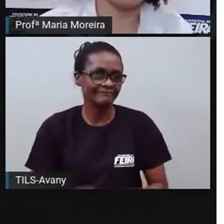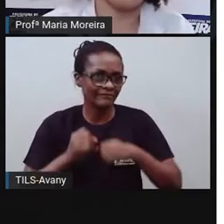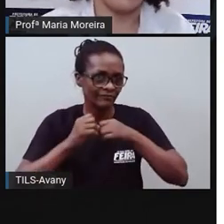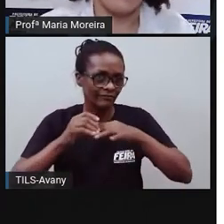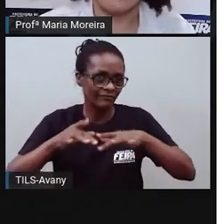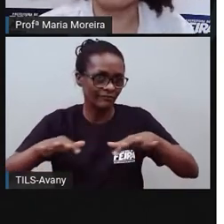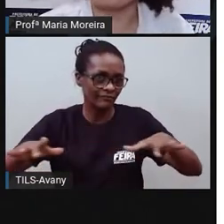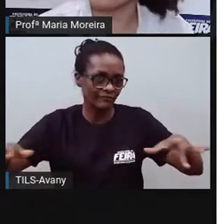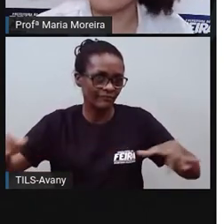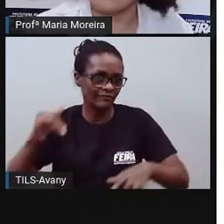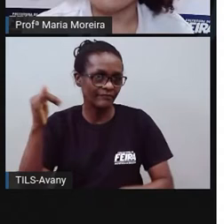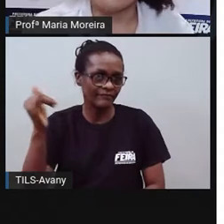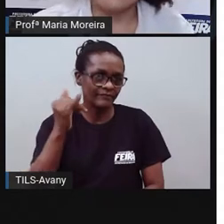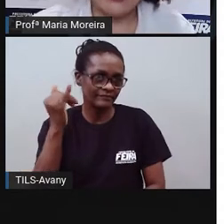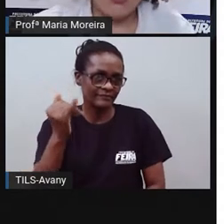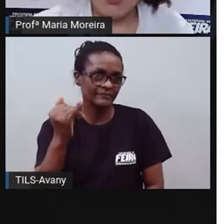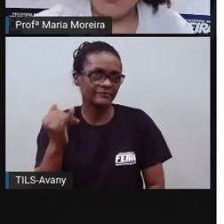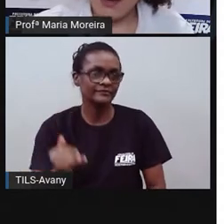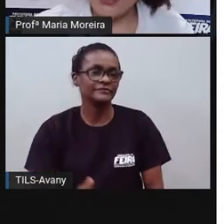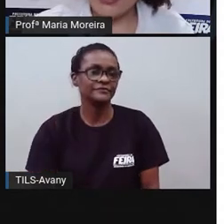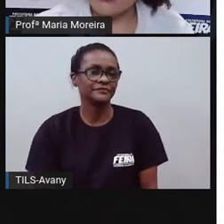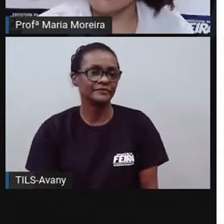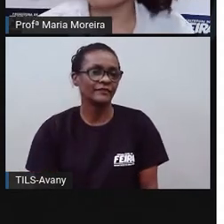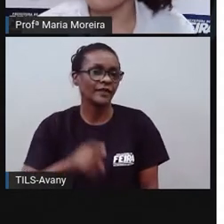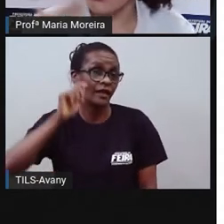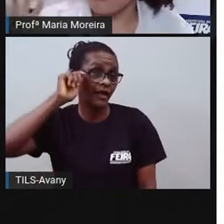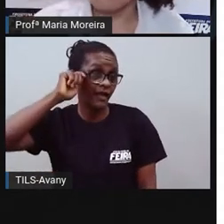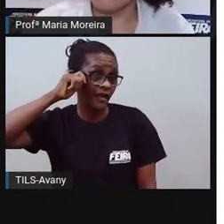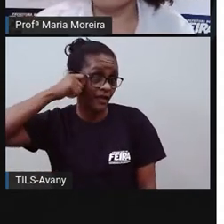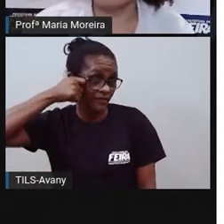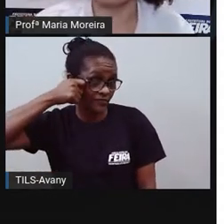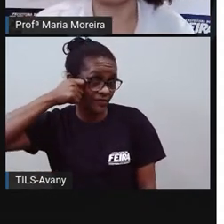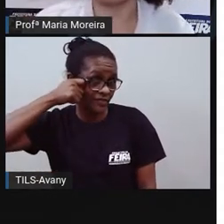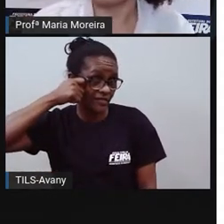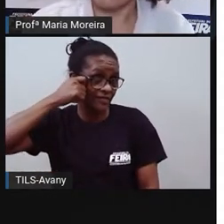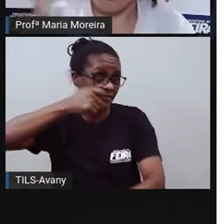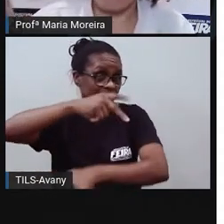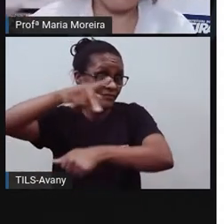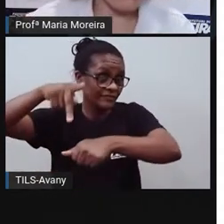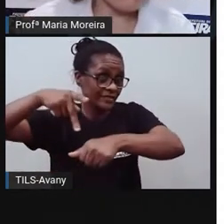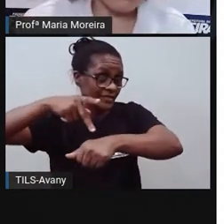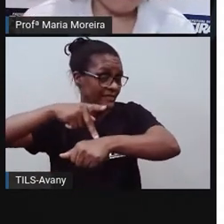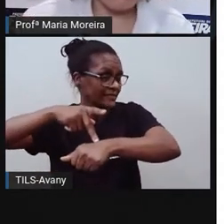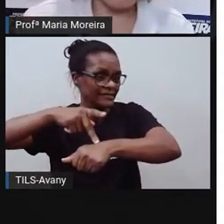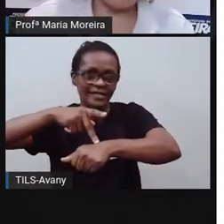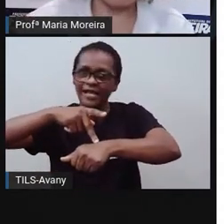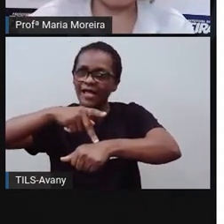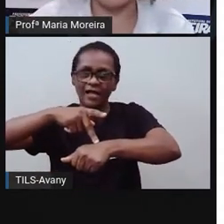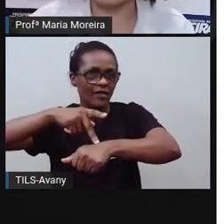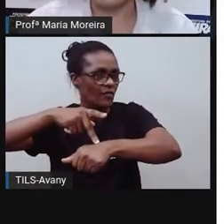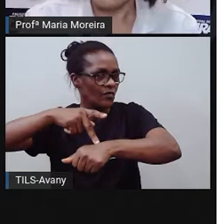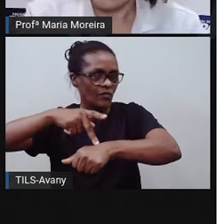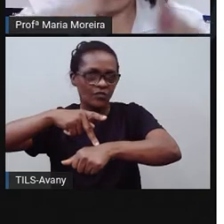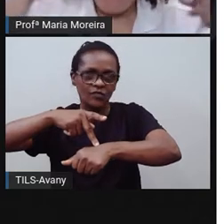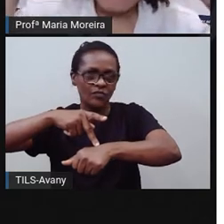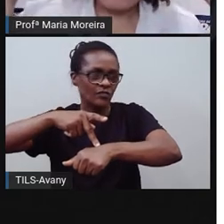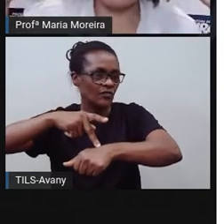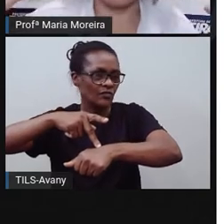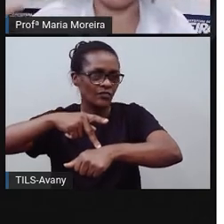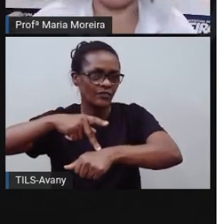vocês, olha, África não é um país. Temos lá a África do Sul, que é o país África do Sul, mas